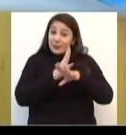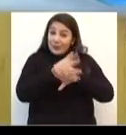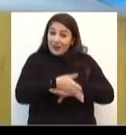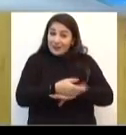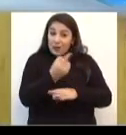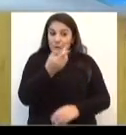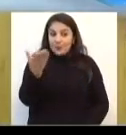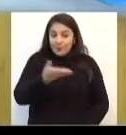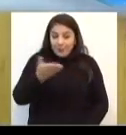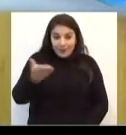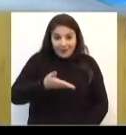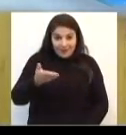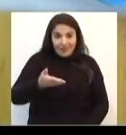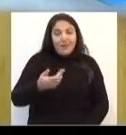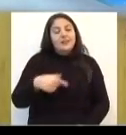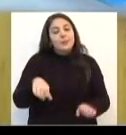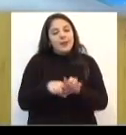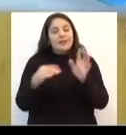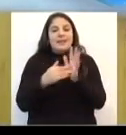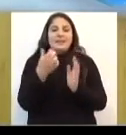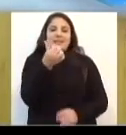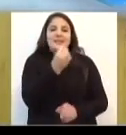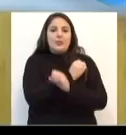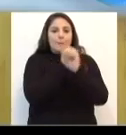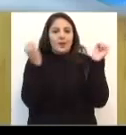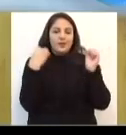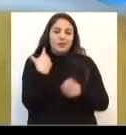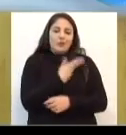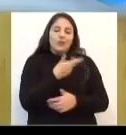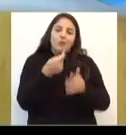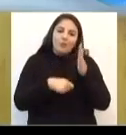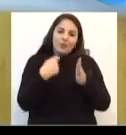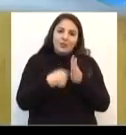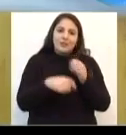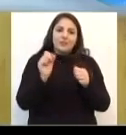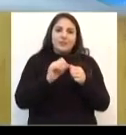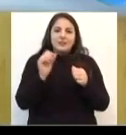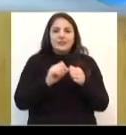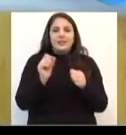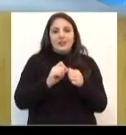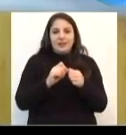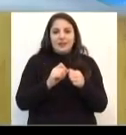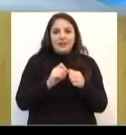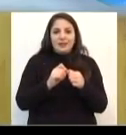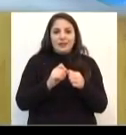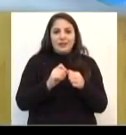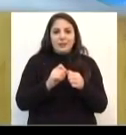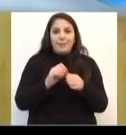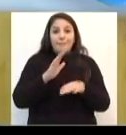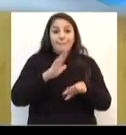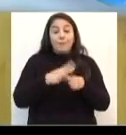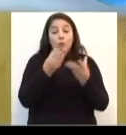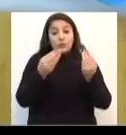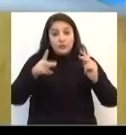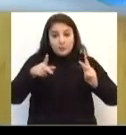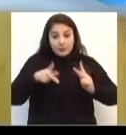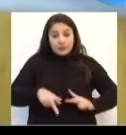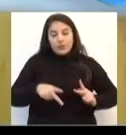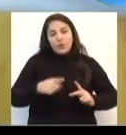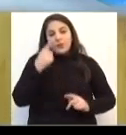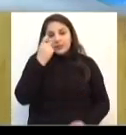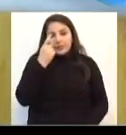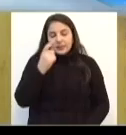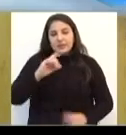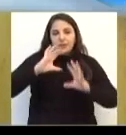das 1h30 da madrugada até as 6h da manhã, a gente vai tentar concentrar o maior número de atletas interessados na